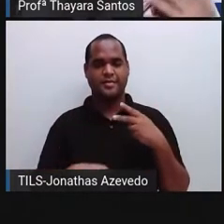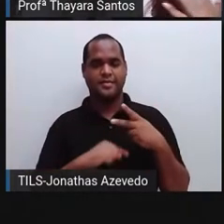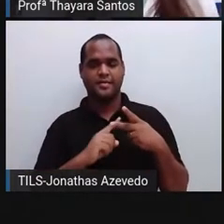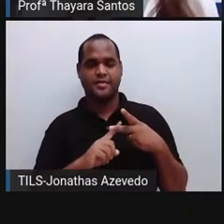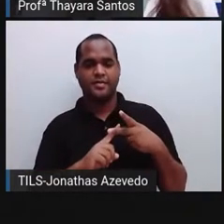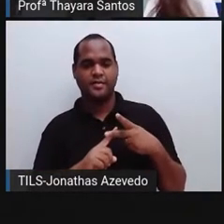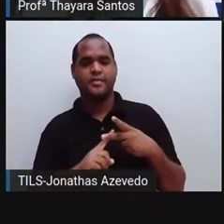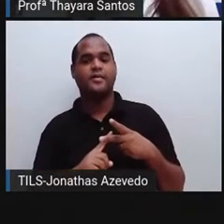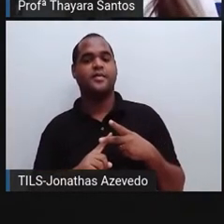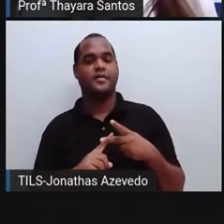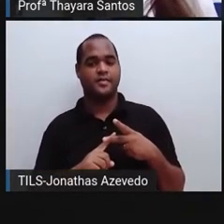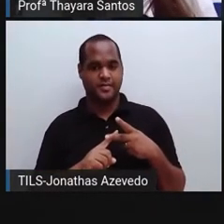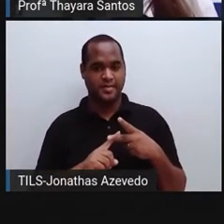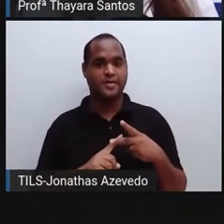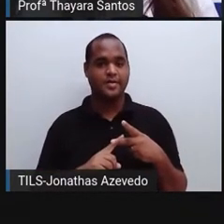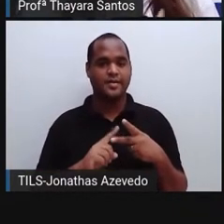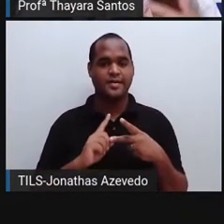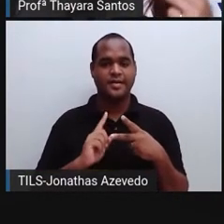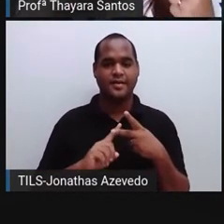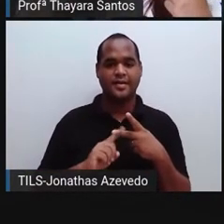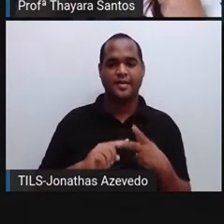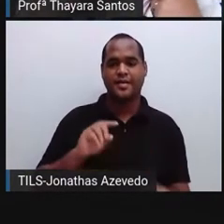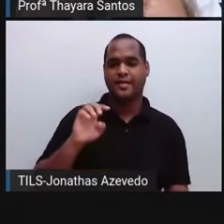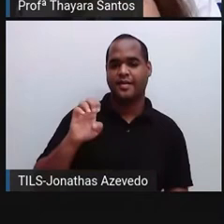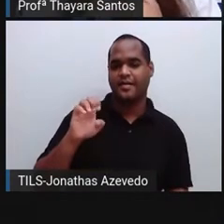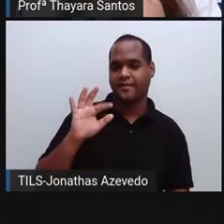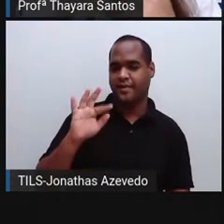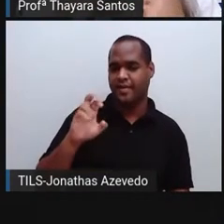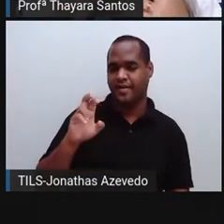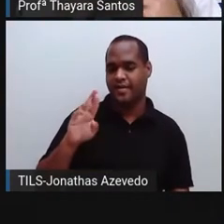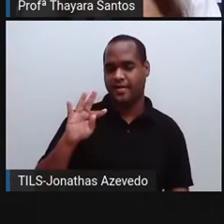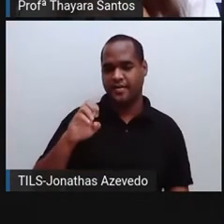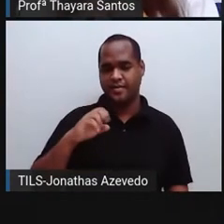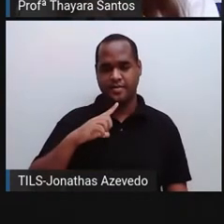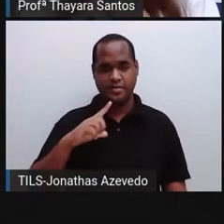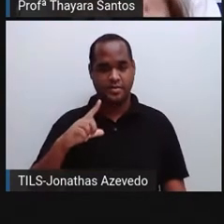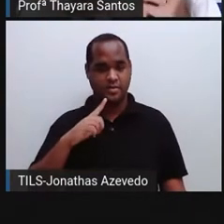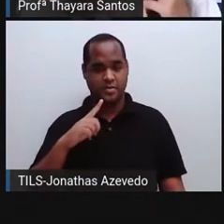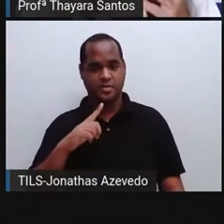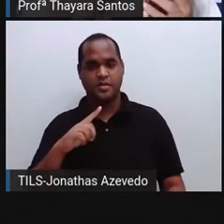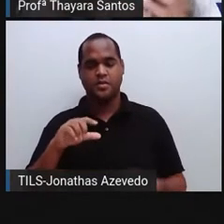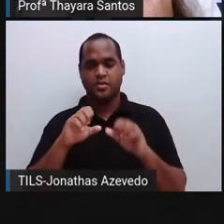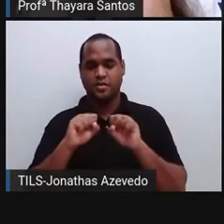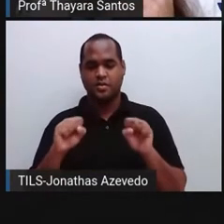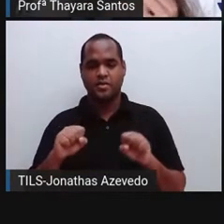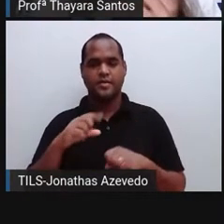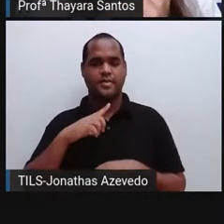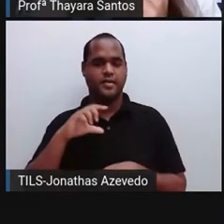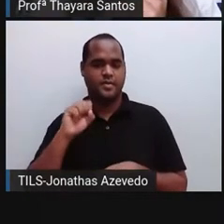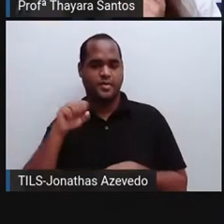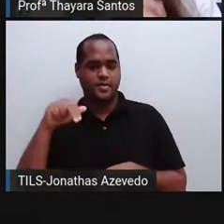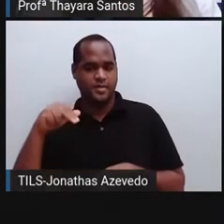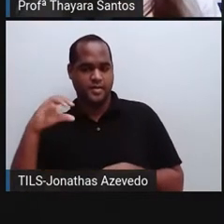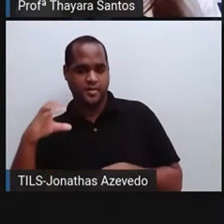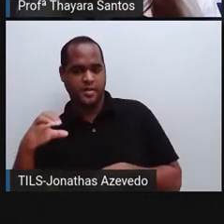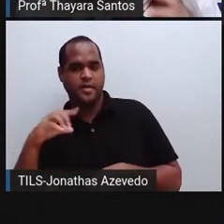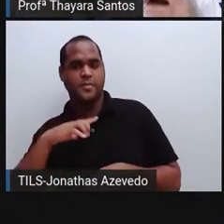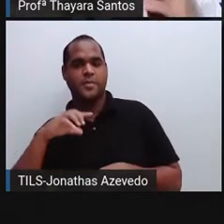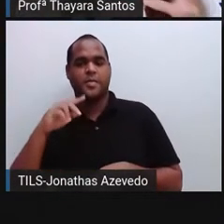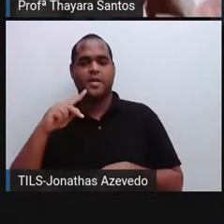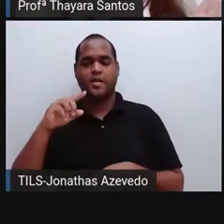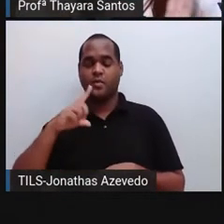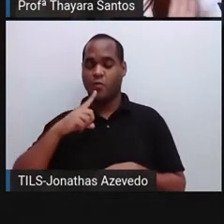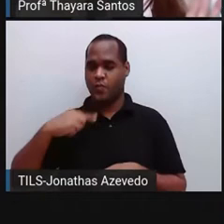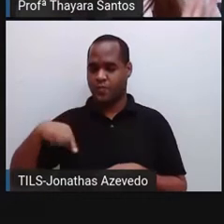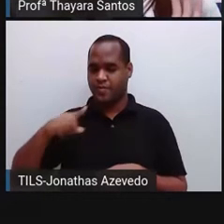nervos eferentes, que são aqueles que vão estar conectados com os músculos ou com as glândulas e vão executar as ações de fato. E a